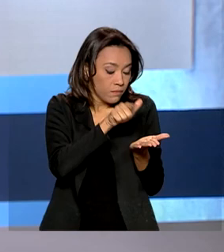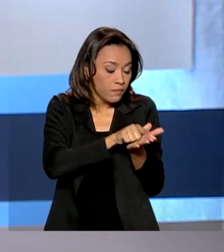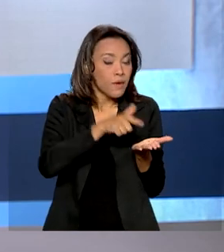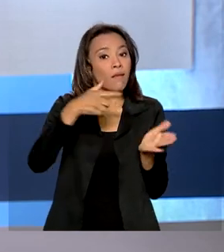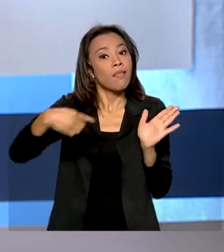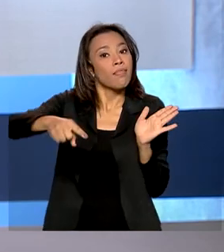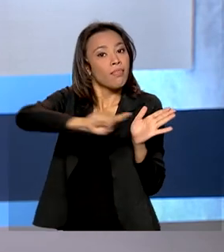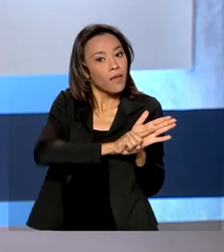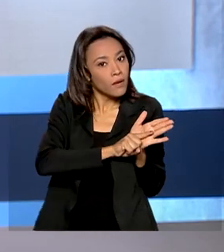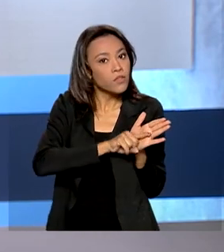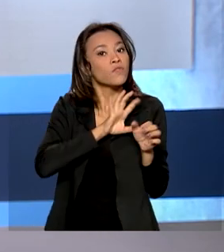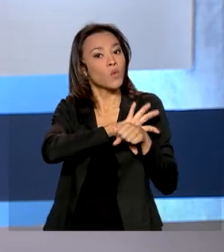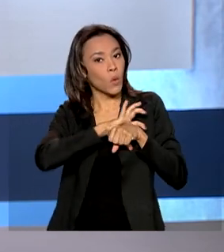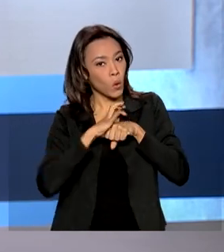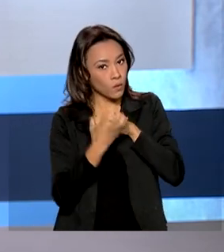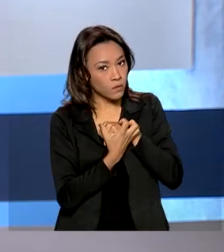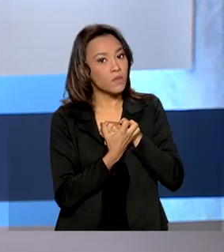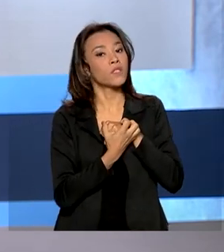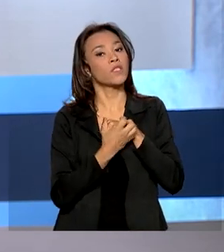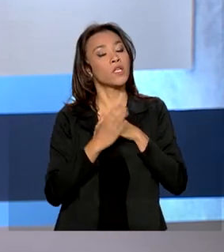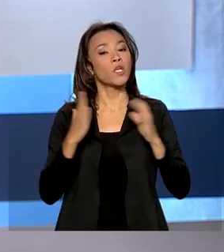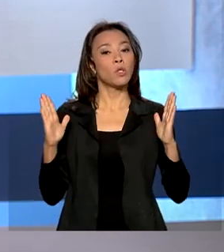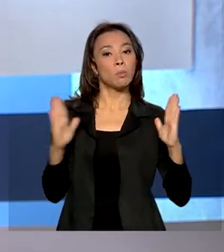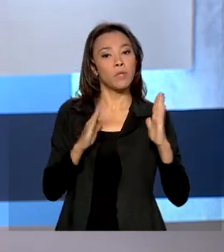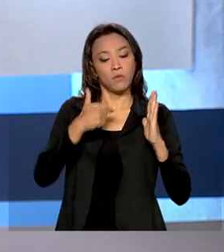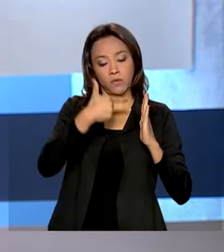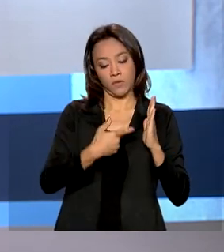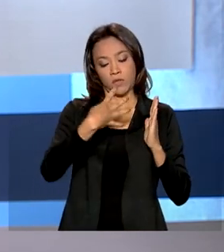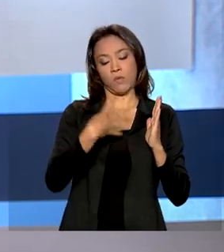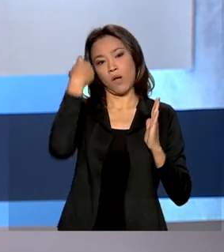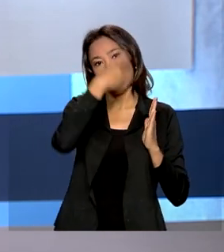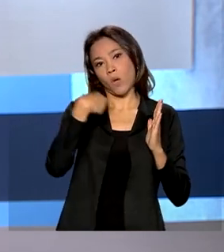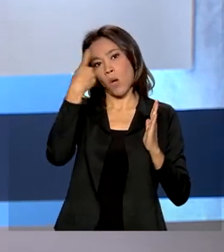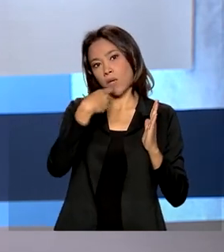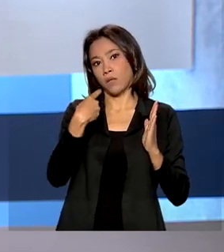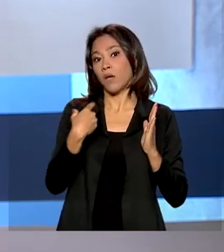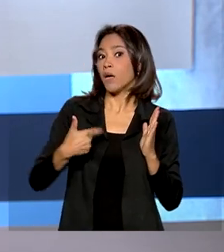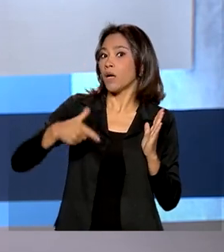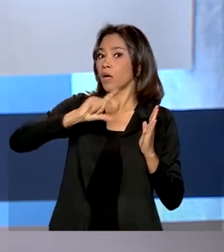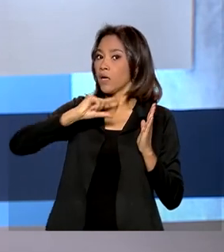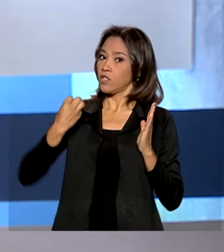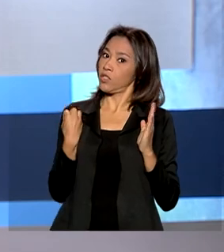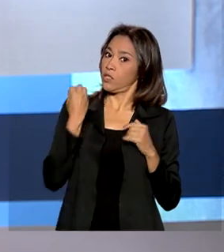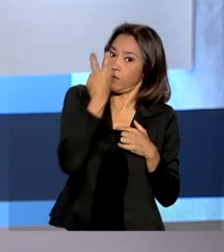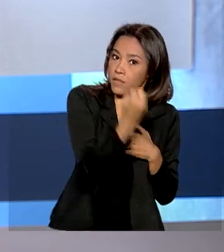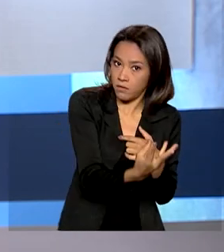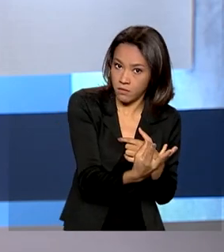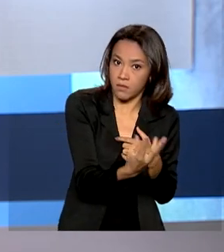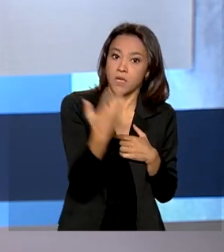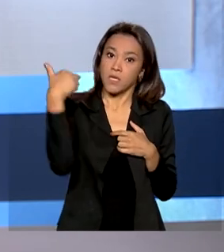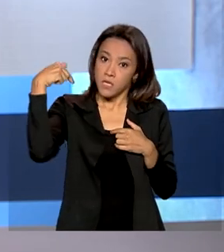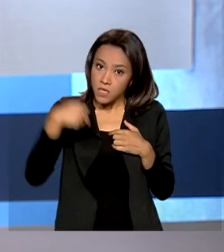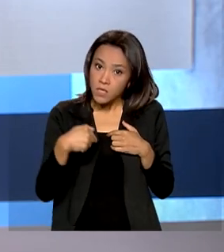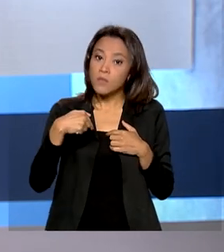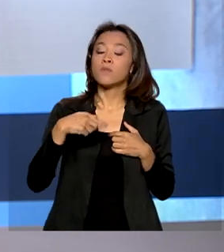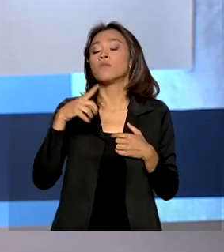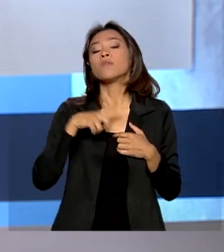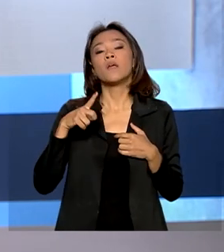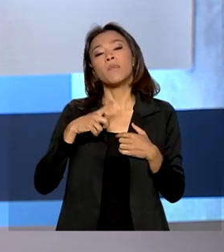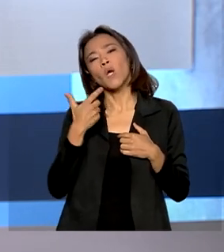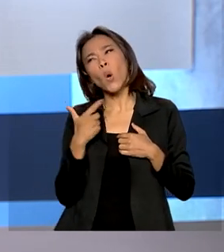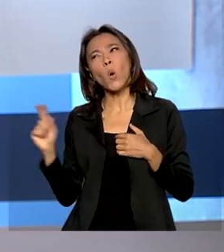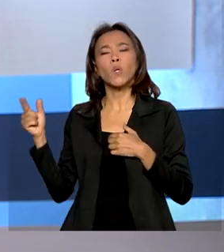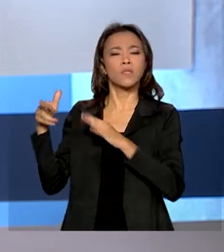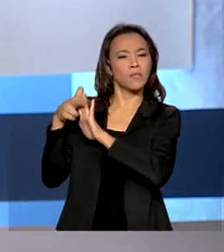-19 com laudo realizado até 24 horas antes do embarque. Essa mudança na prática exclui restrições